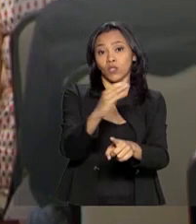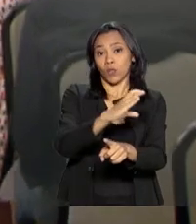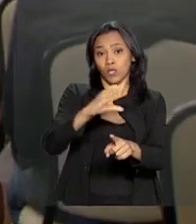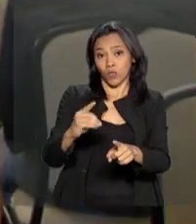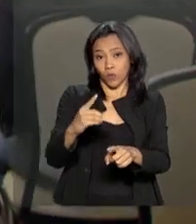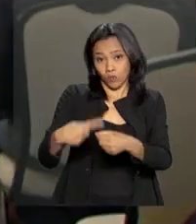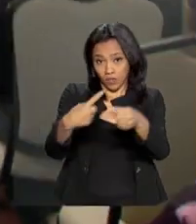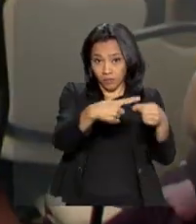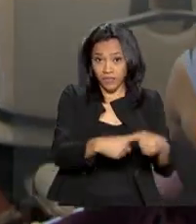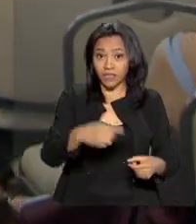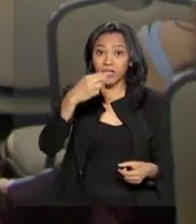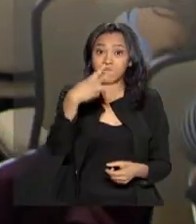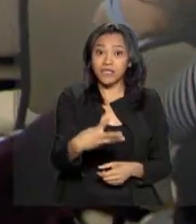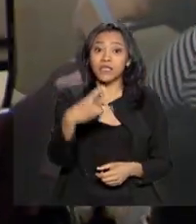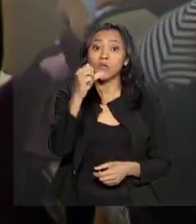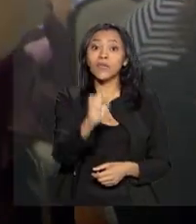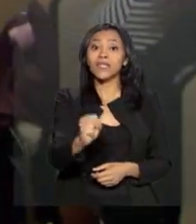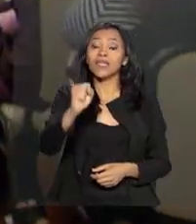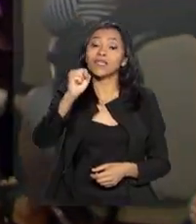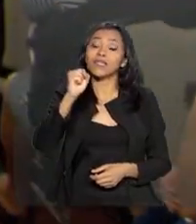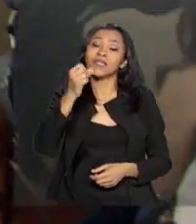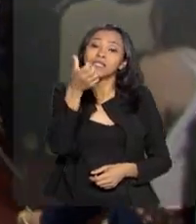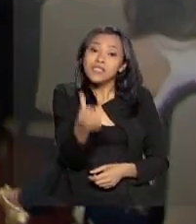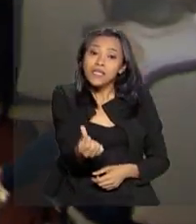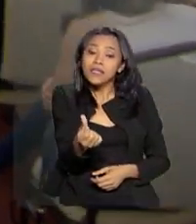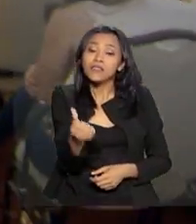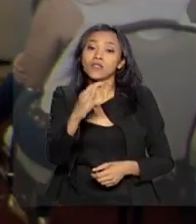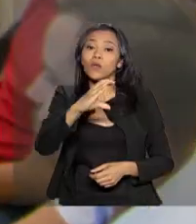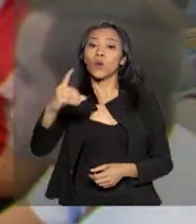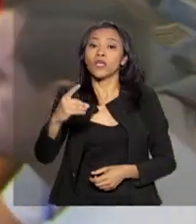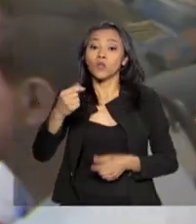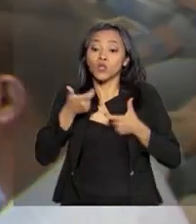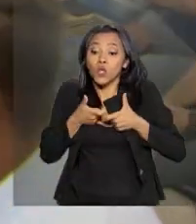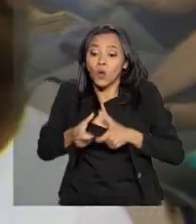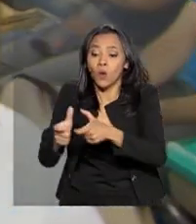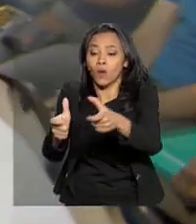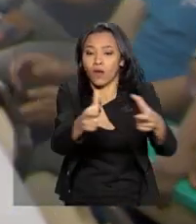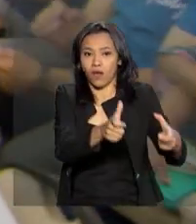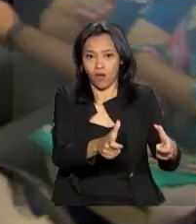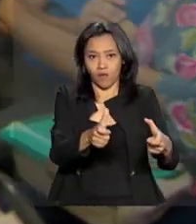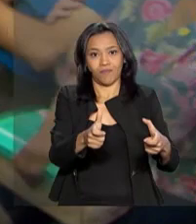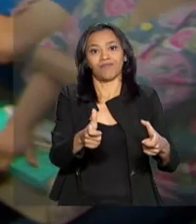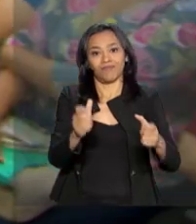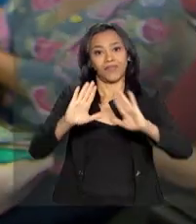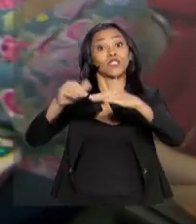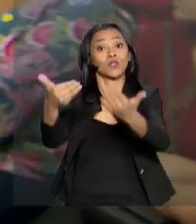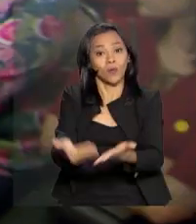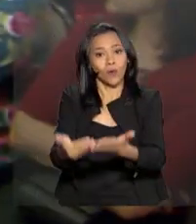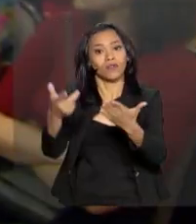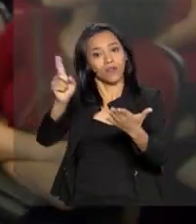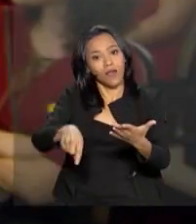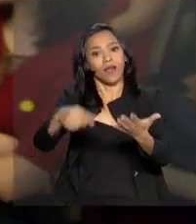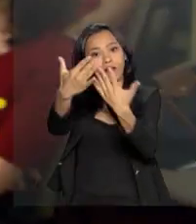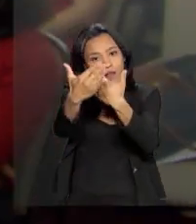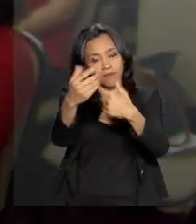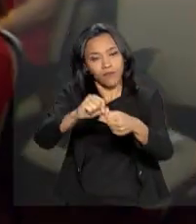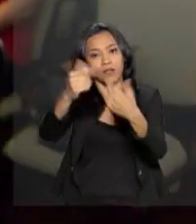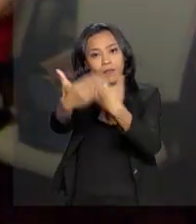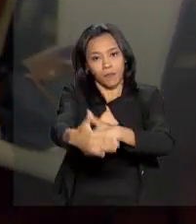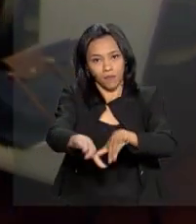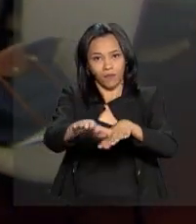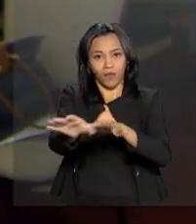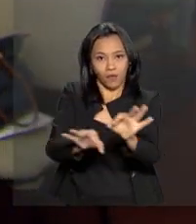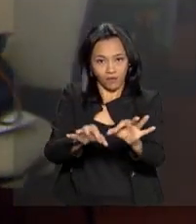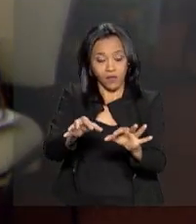386 coordenadores de locais de aplicação que atuam no Exame Nacional do Ensino Médio no Distrito Federal